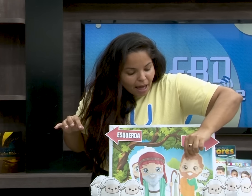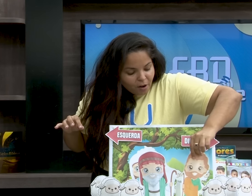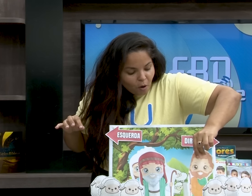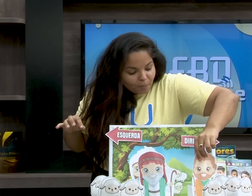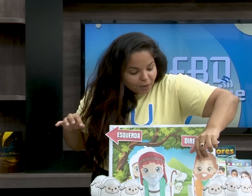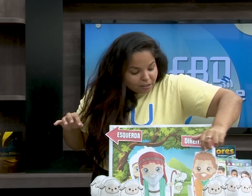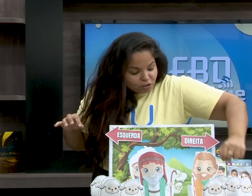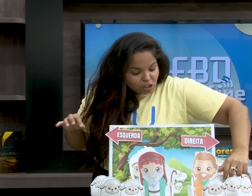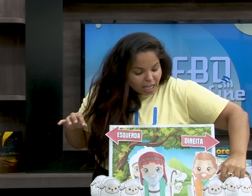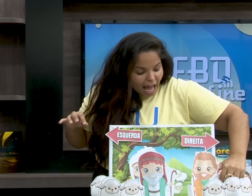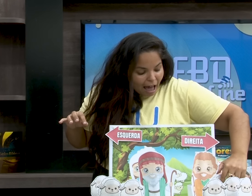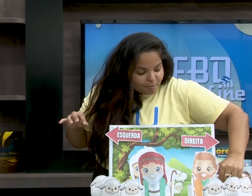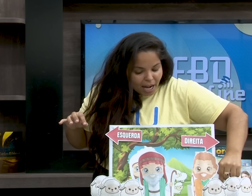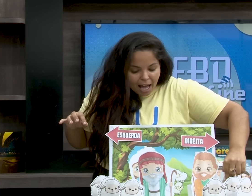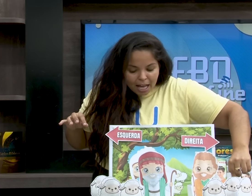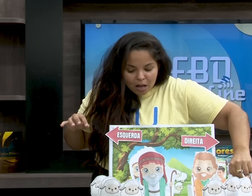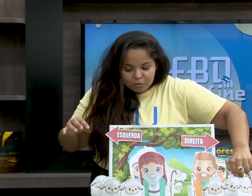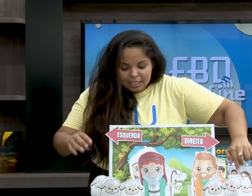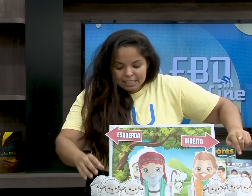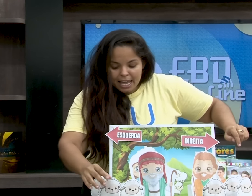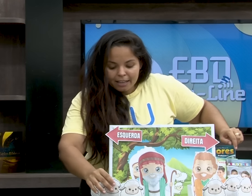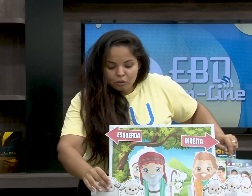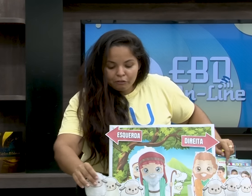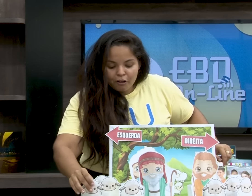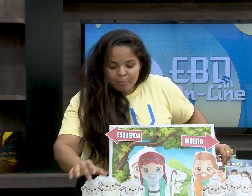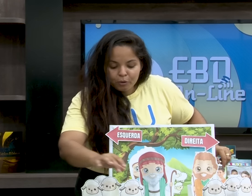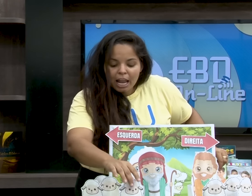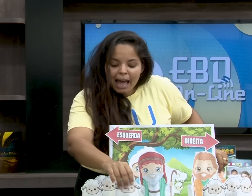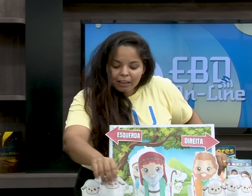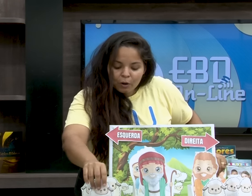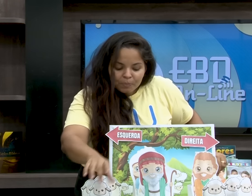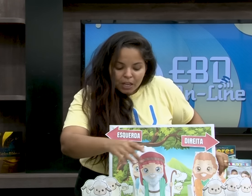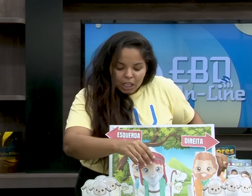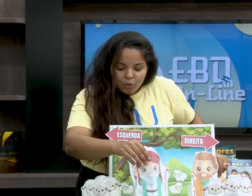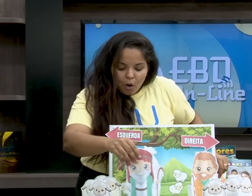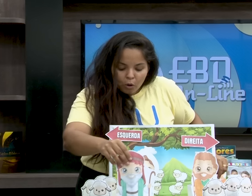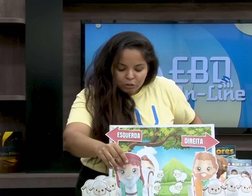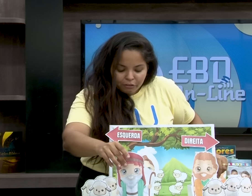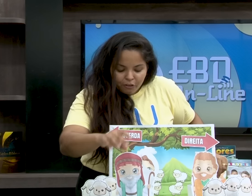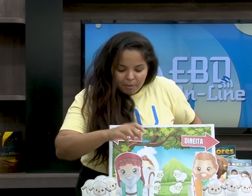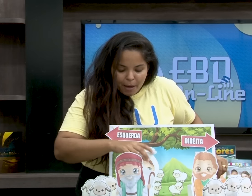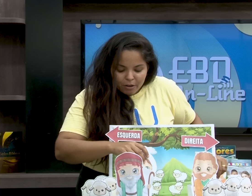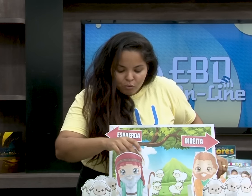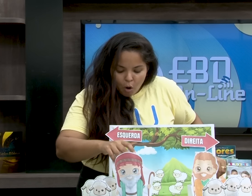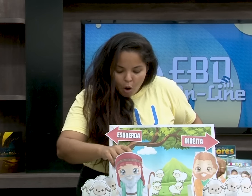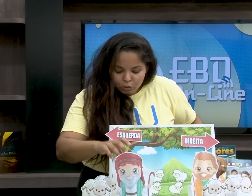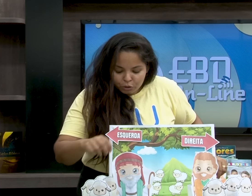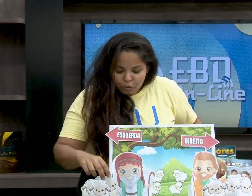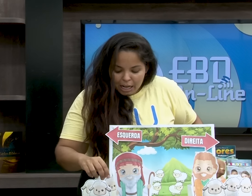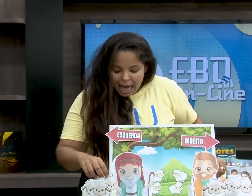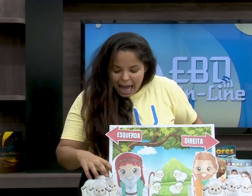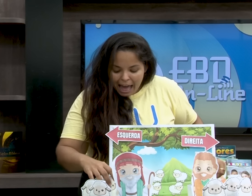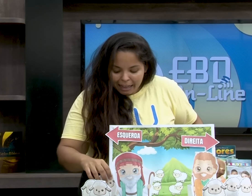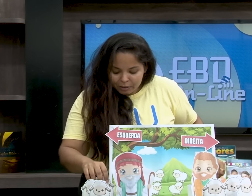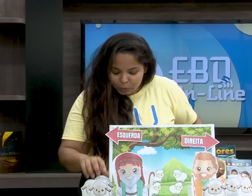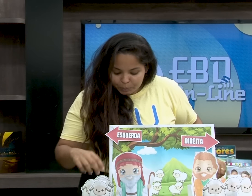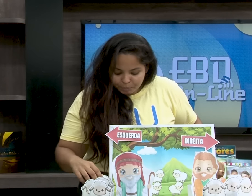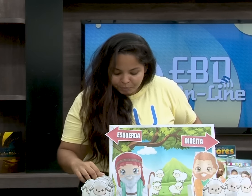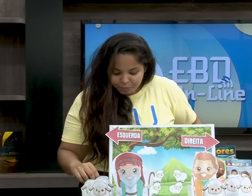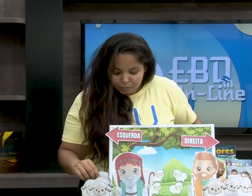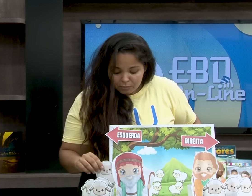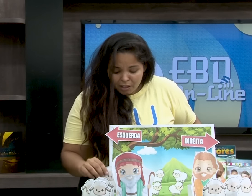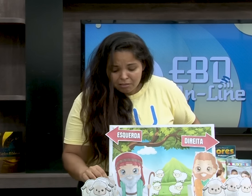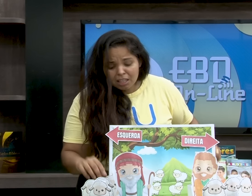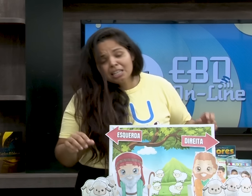se separou de Abraão, tá certo? Um foi para um lado e o outro foi para o outro lado.